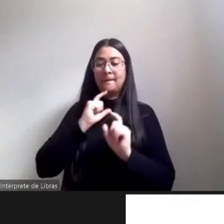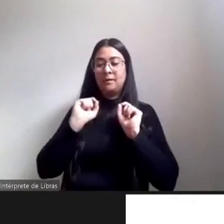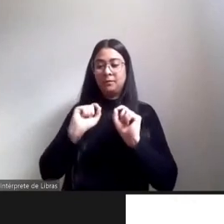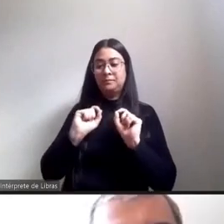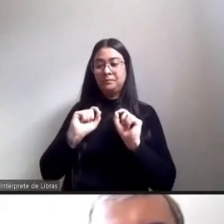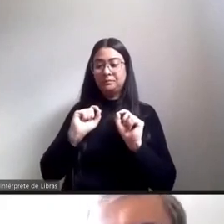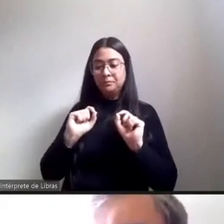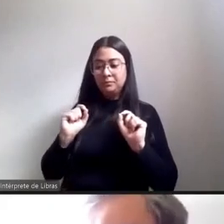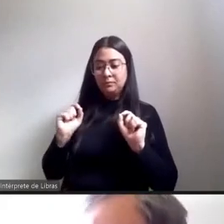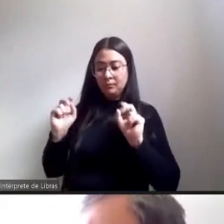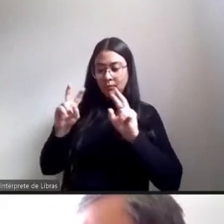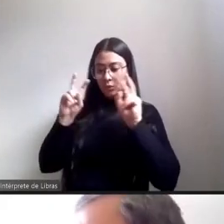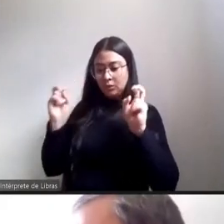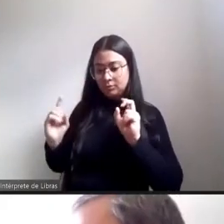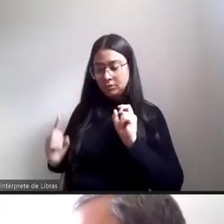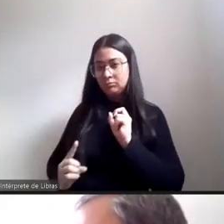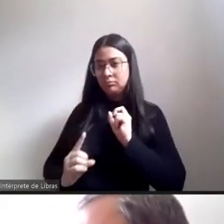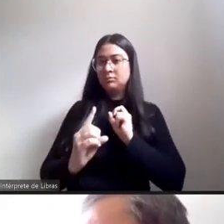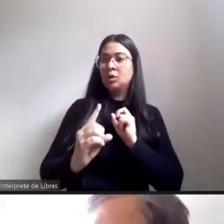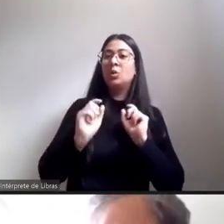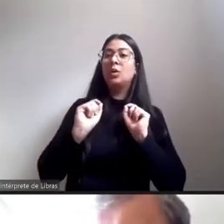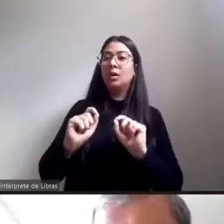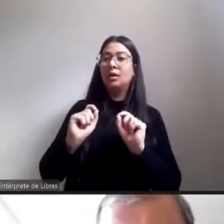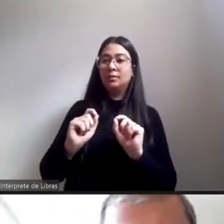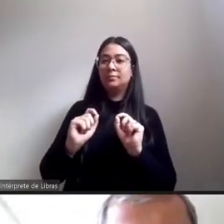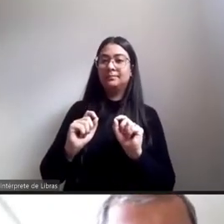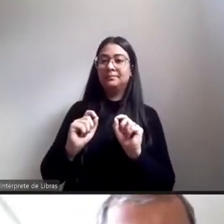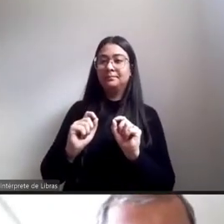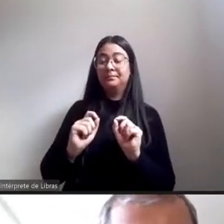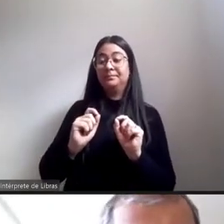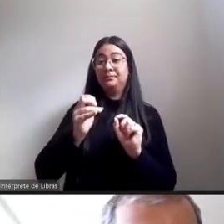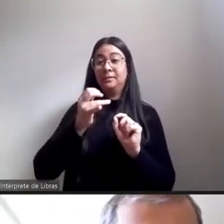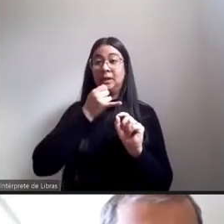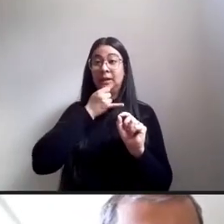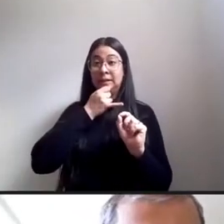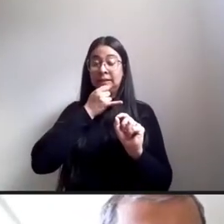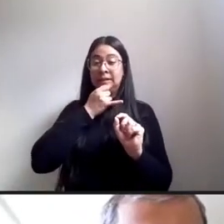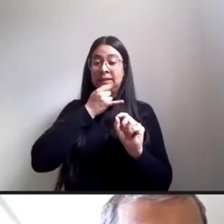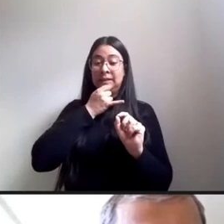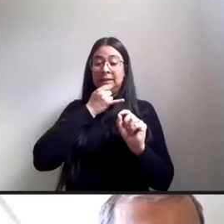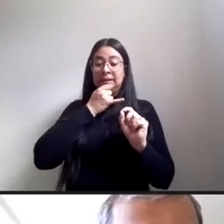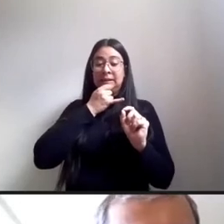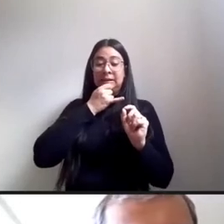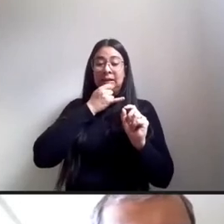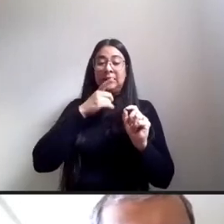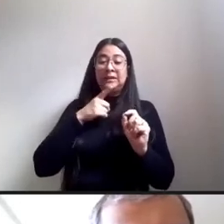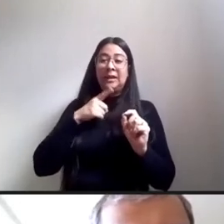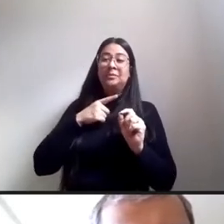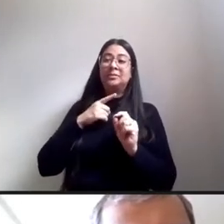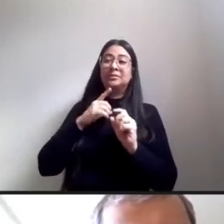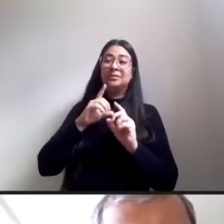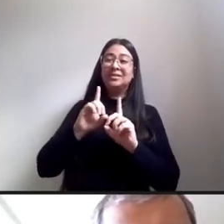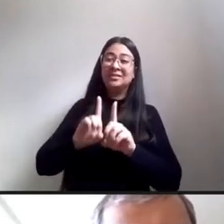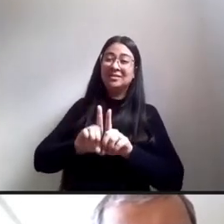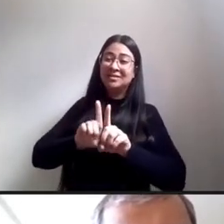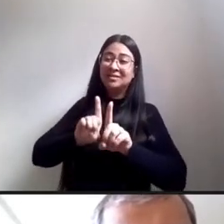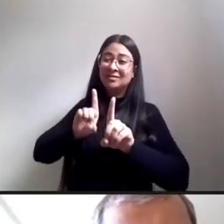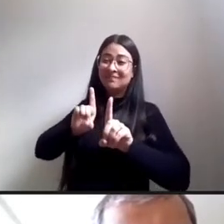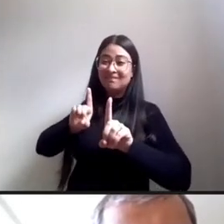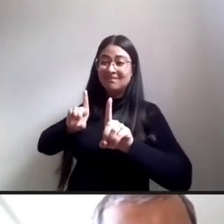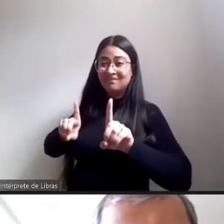que infelizmente nós temos muitos retrocessos mas nós também temos que